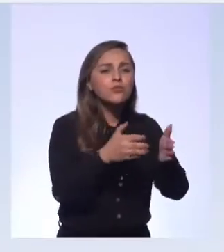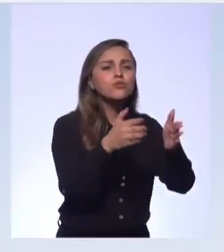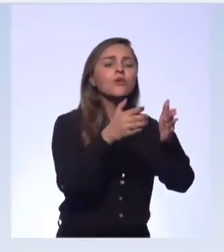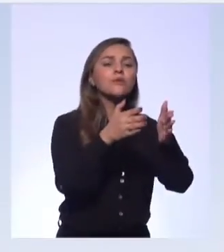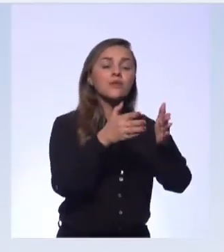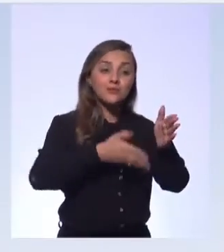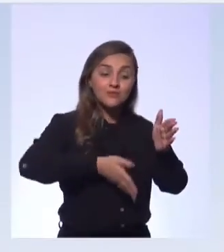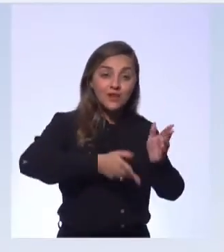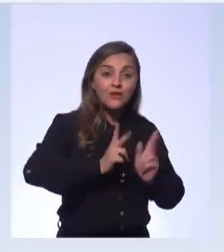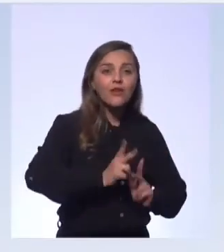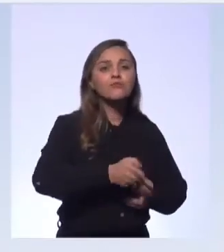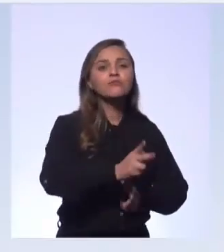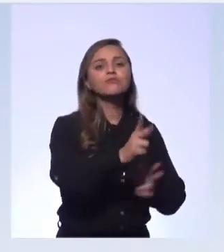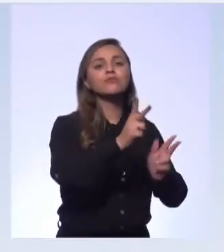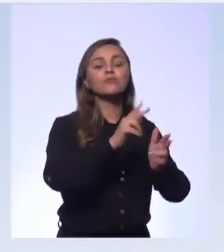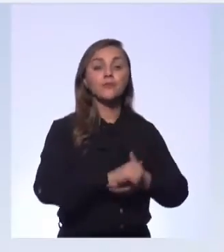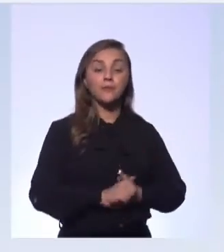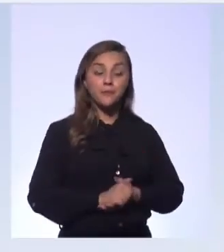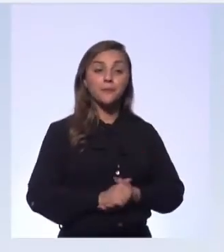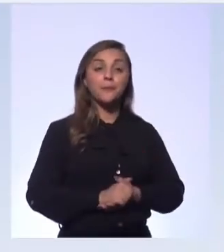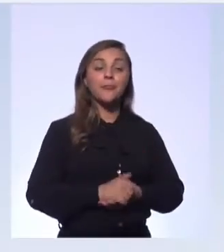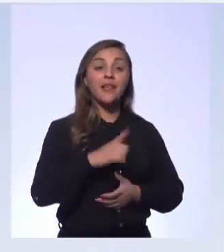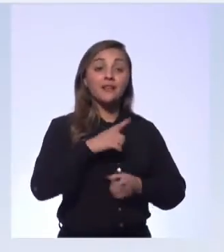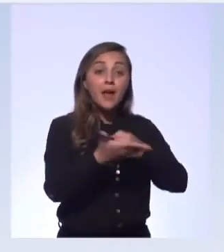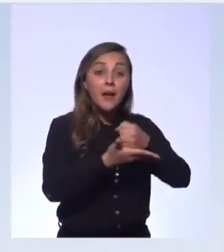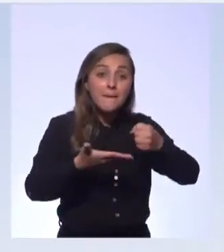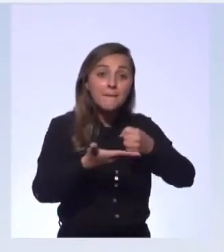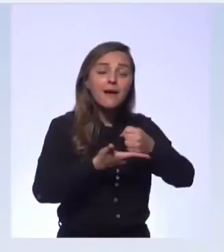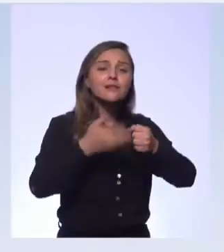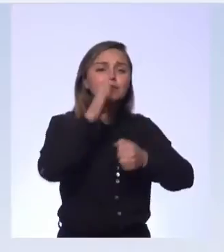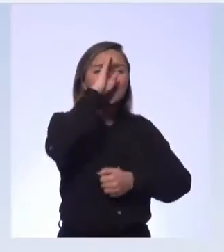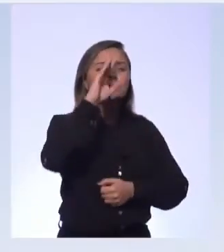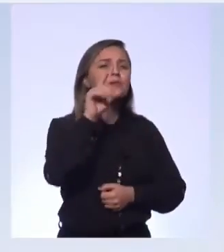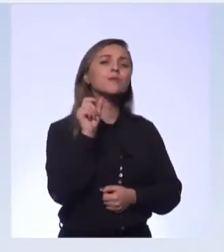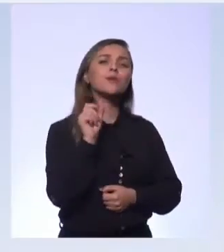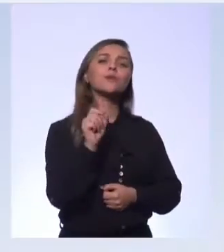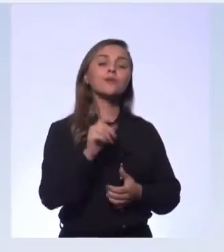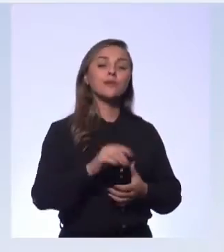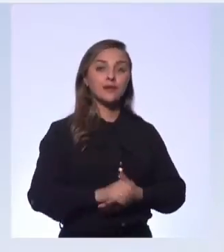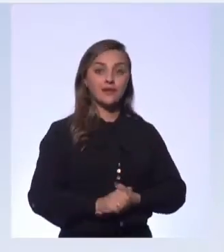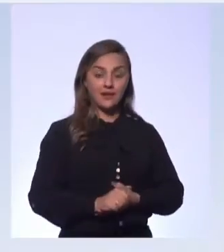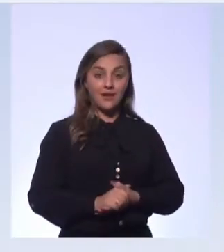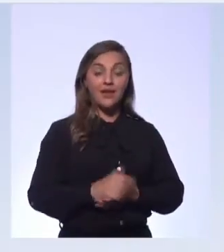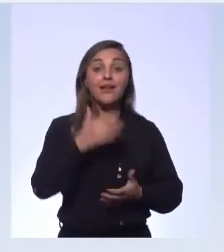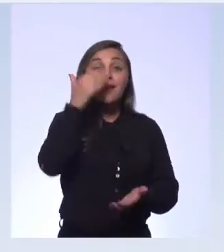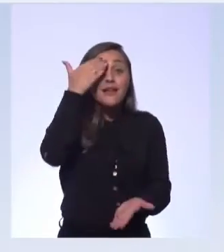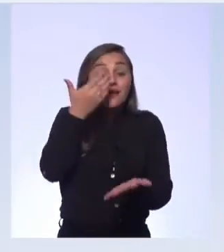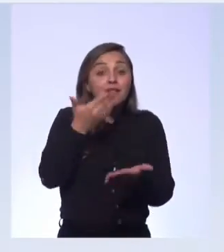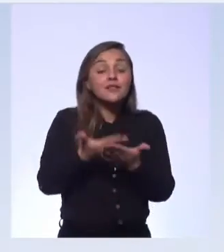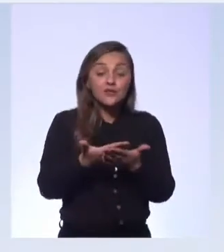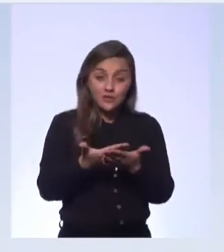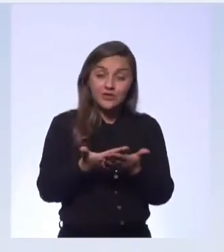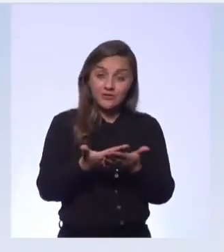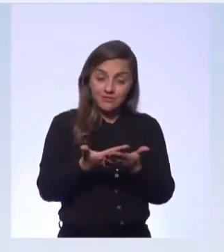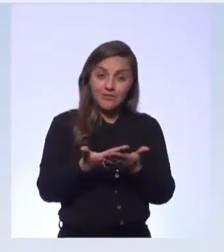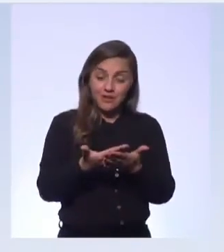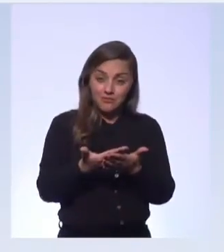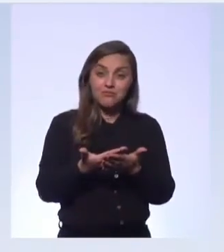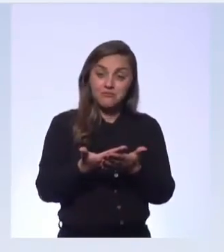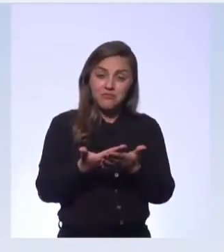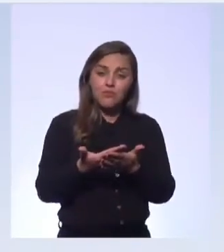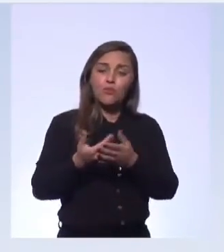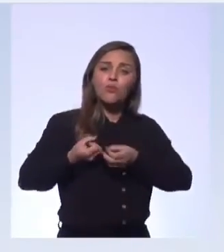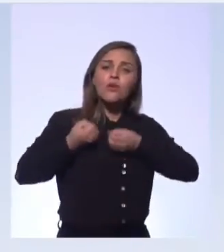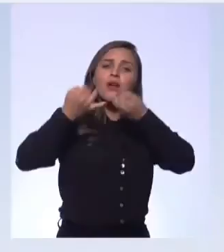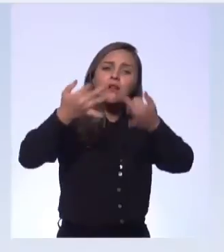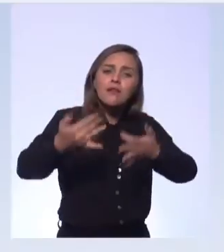sendo curioso para buscar toda essa base. E, principalmente, ele entra naquela fase que é ele acreditar naquilo que ele está falando, ele confiar